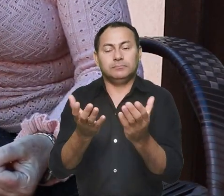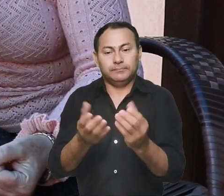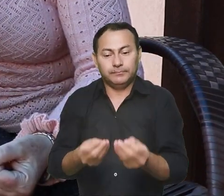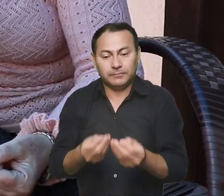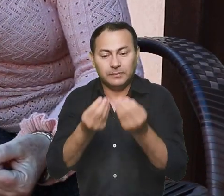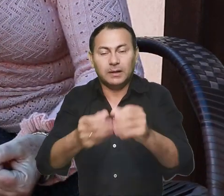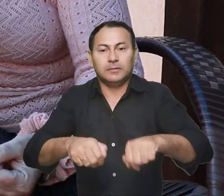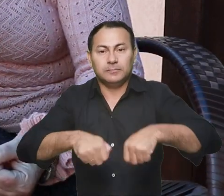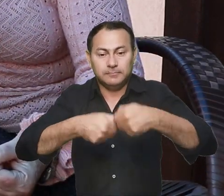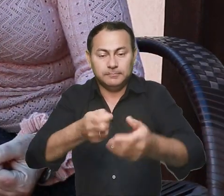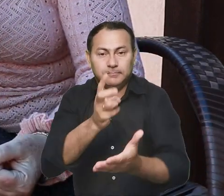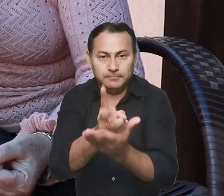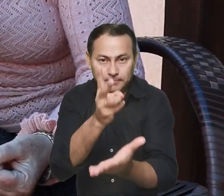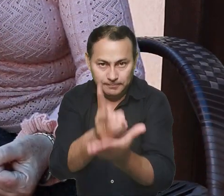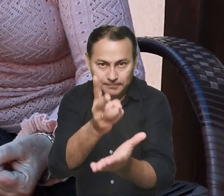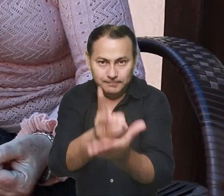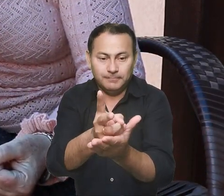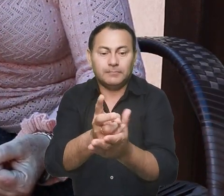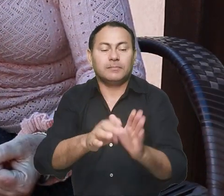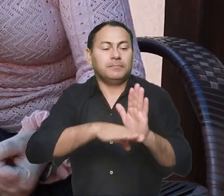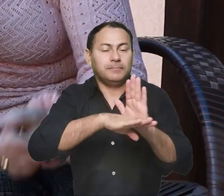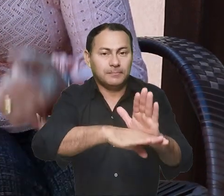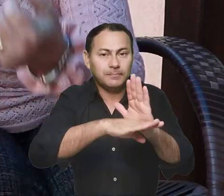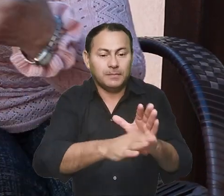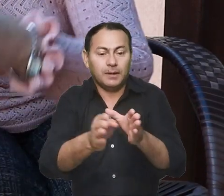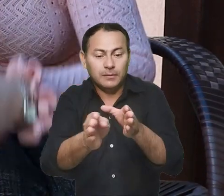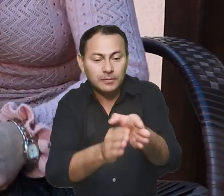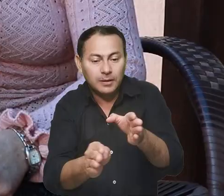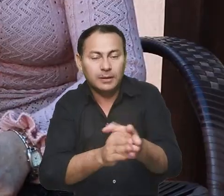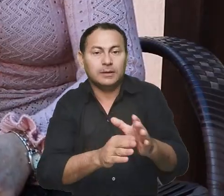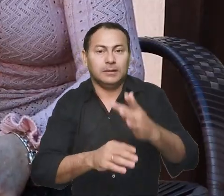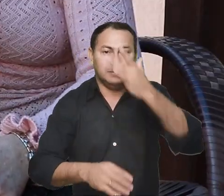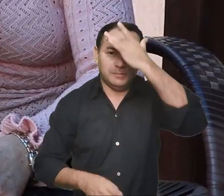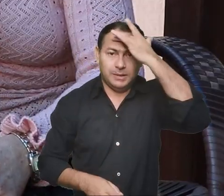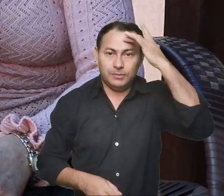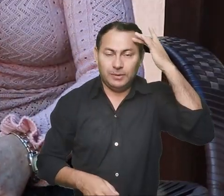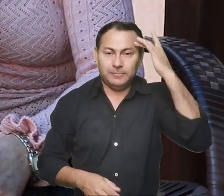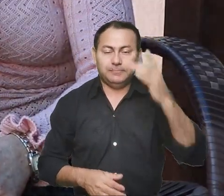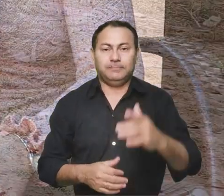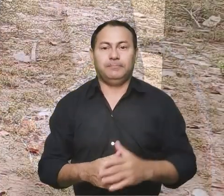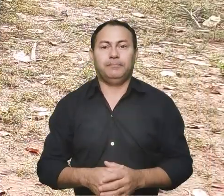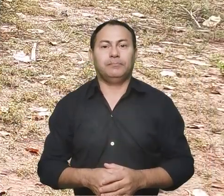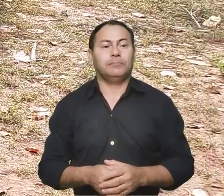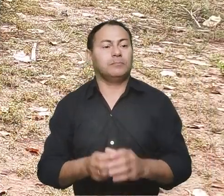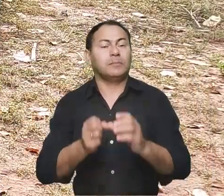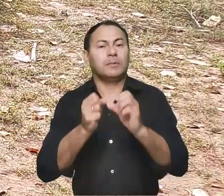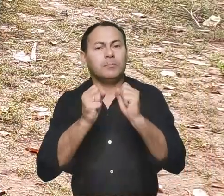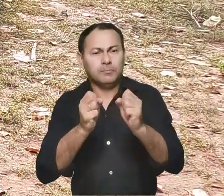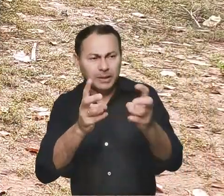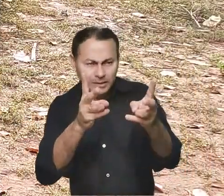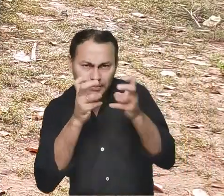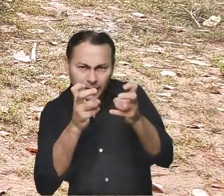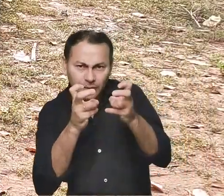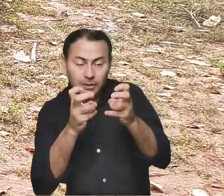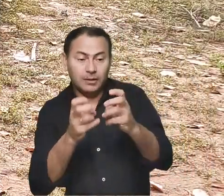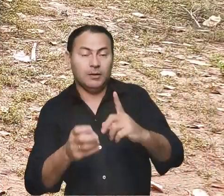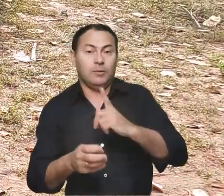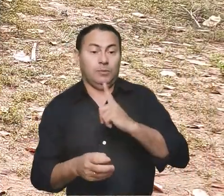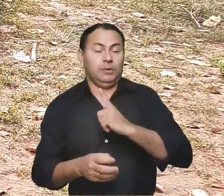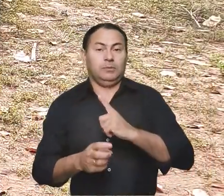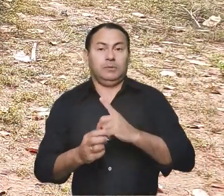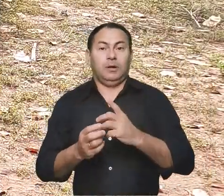então, pudessem dar continuidade e ajudar na formação dessas pessoas. Como podemos perceber,